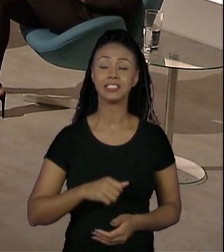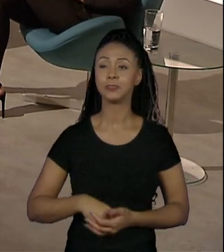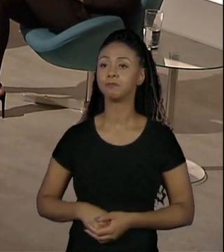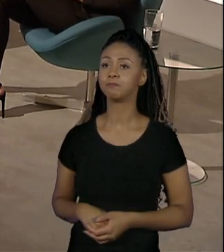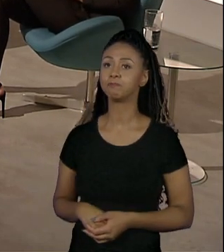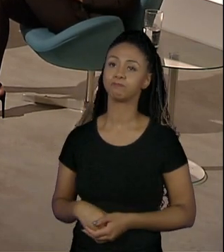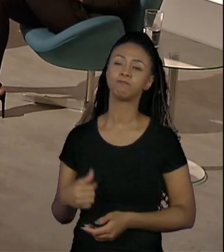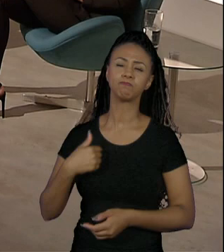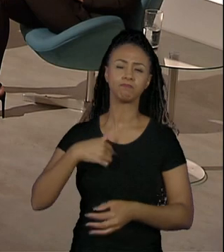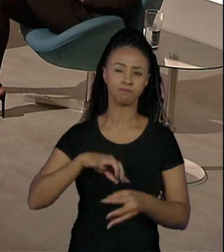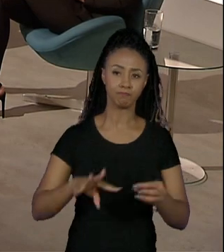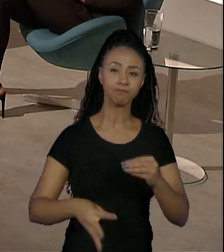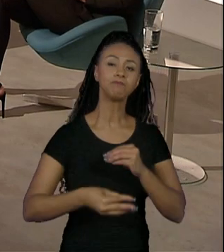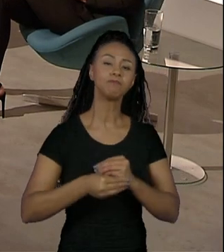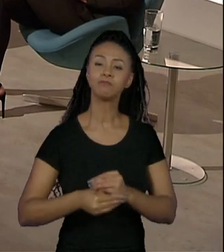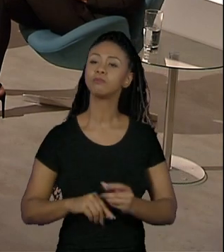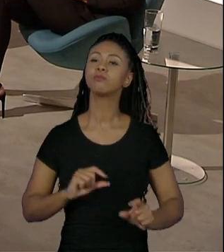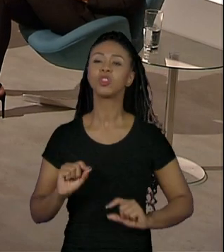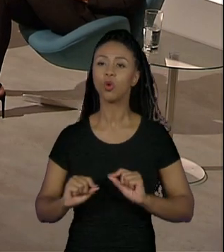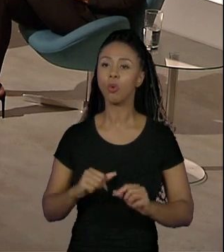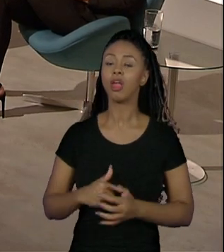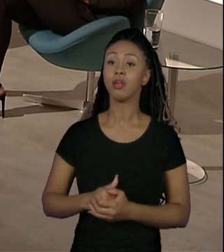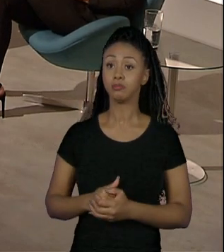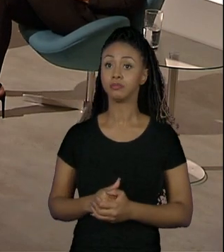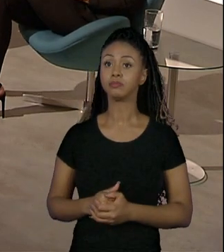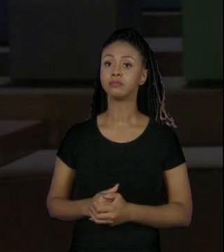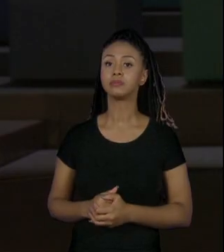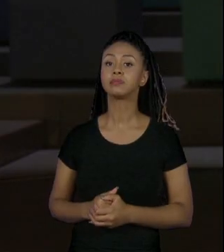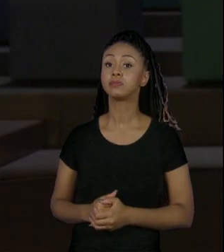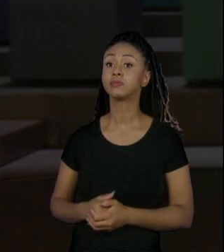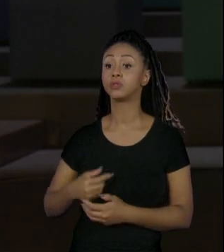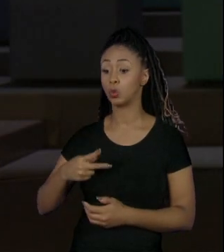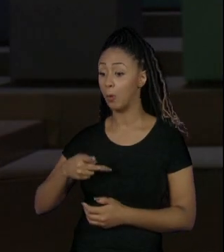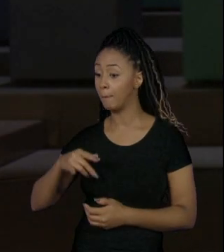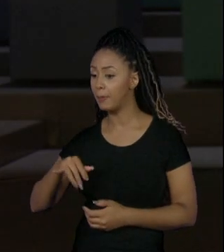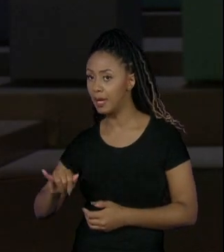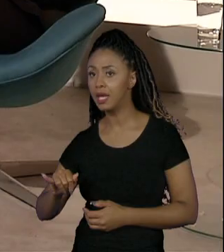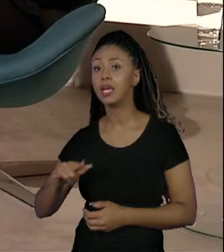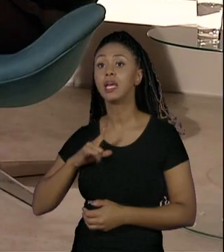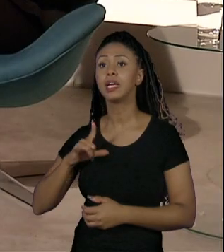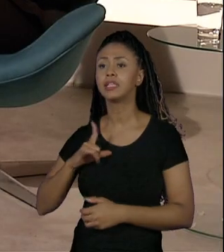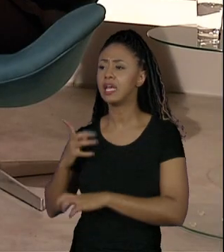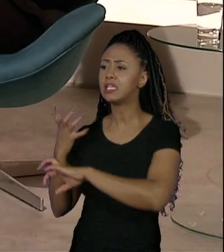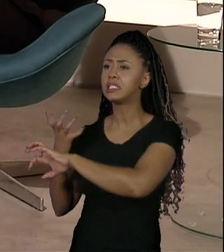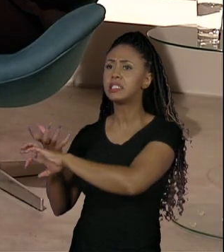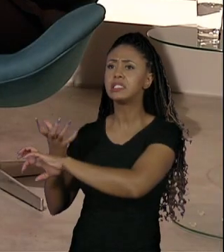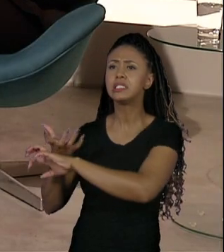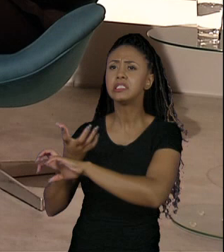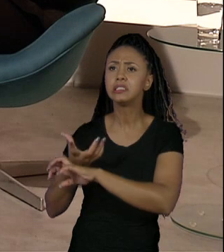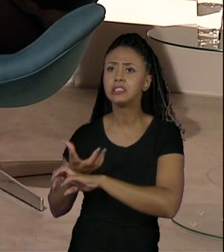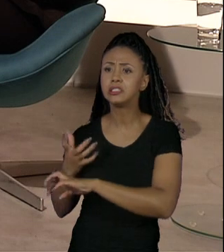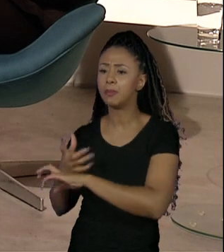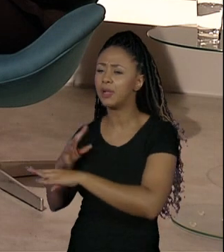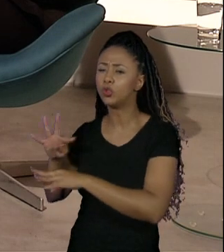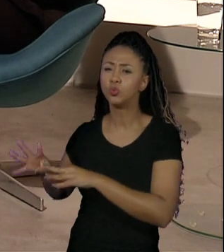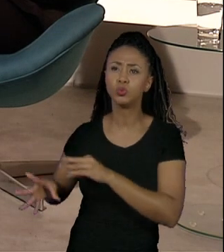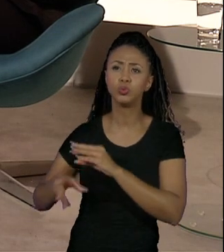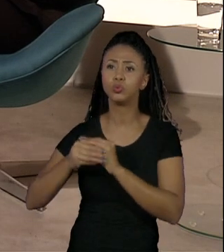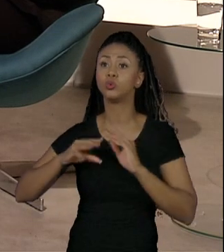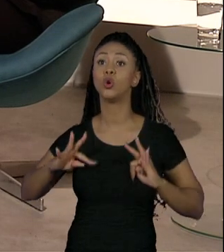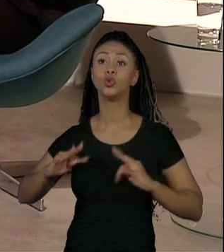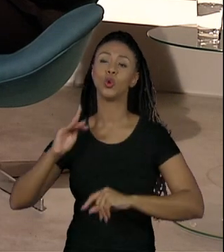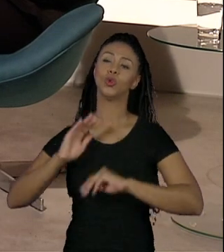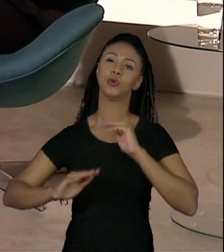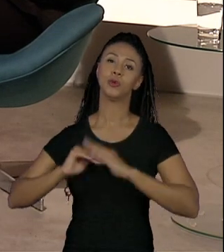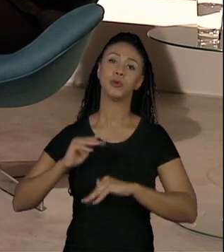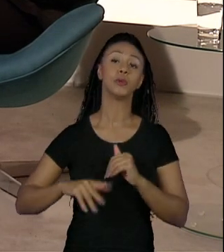professora, em relação às disciplinas ali que vão ser trabalhadas, toda essa importância de estar se colocando a teoria em prática, o aluno já